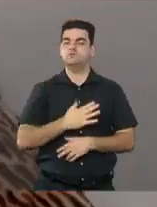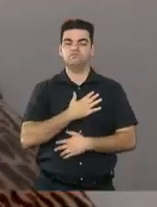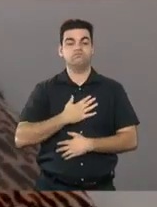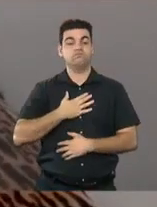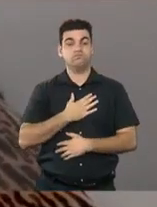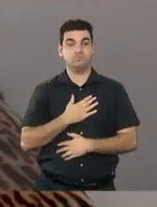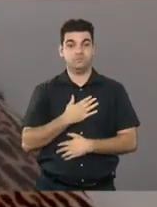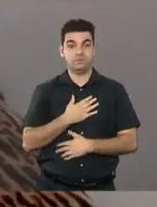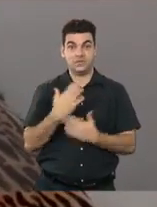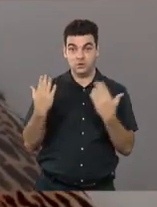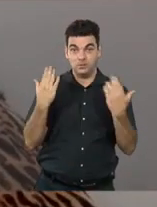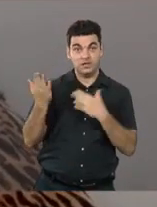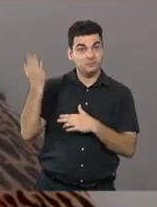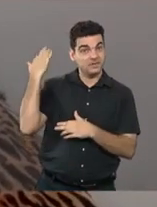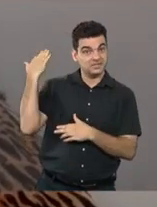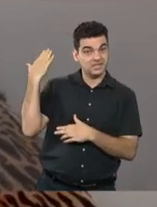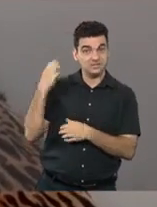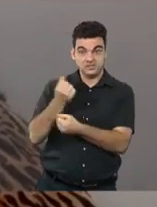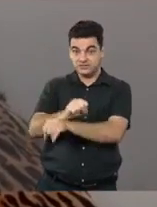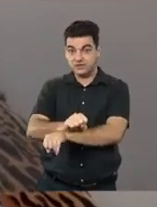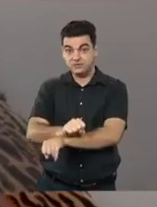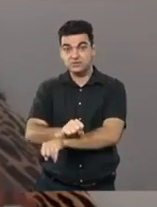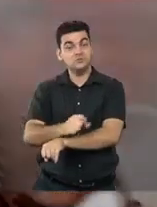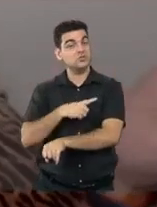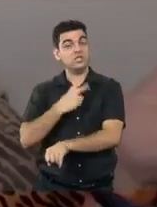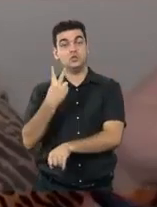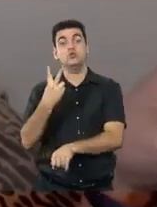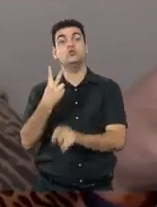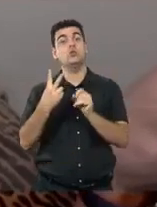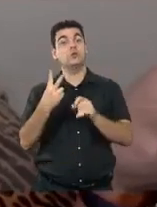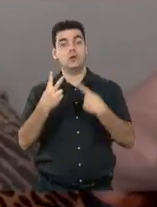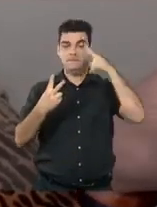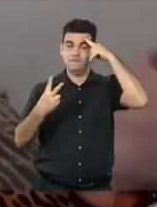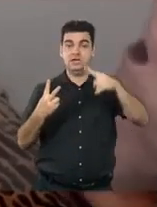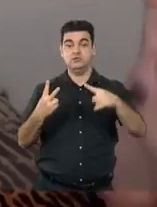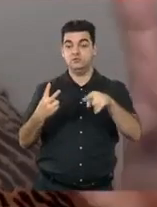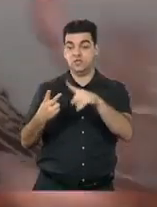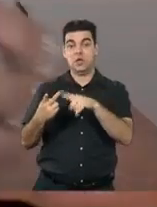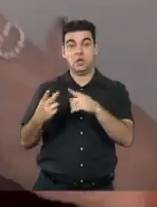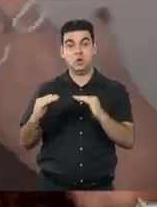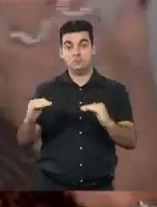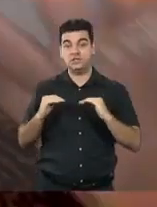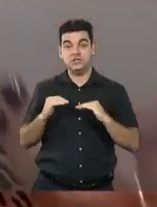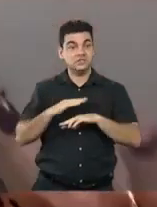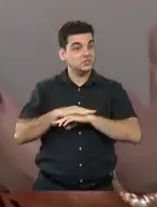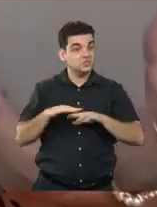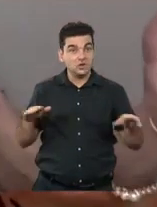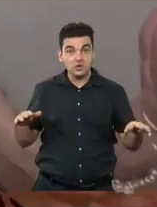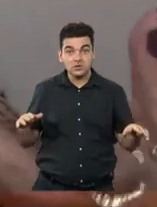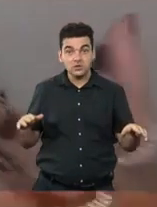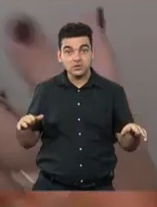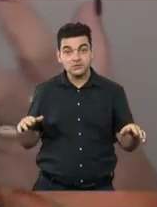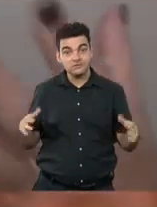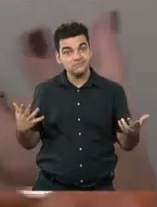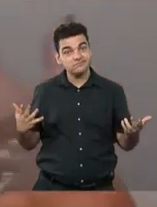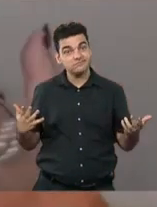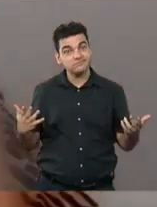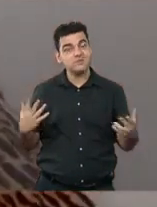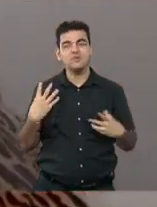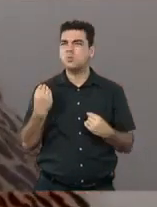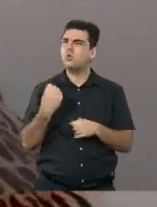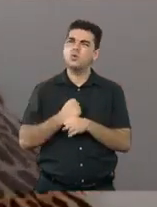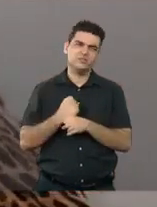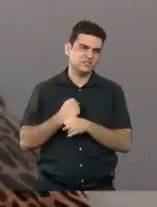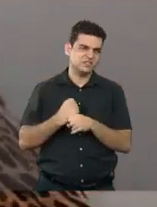escravidão, ele teve dois papéis, ou ele era o colonizador ou ele era o colônio. Ele nunca se sentiu pertencente, foram muitos